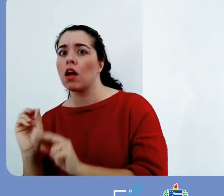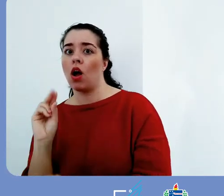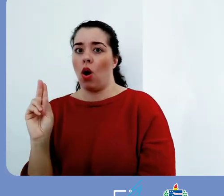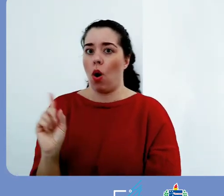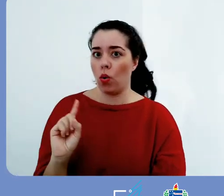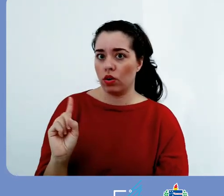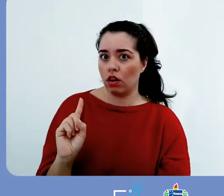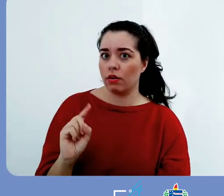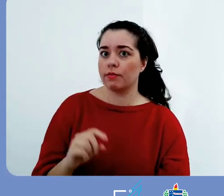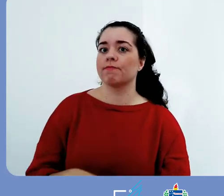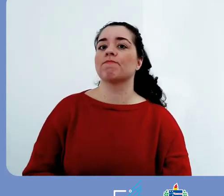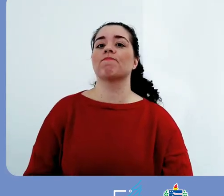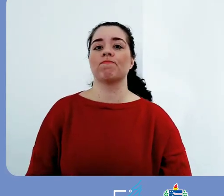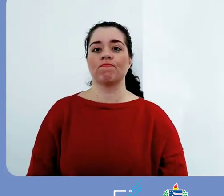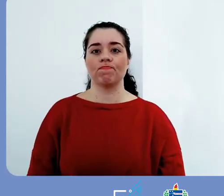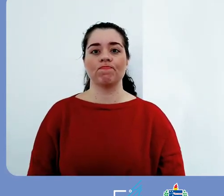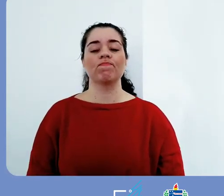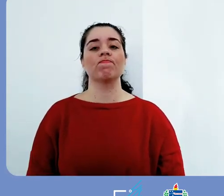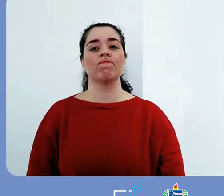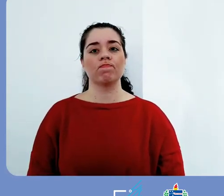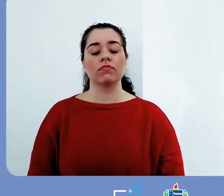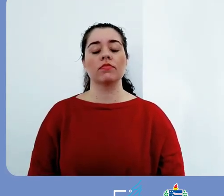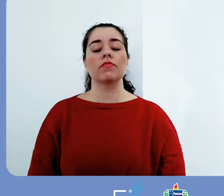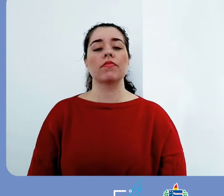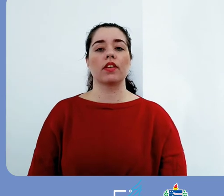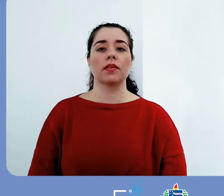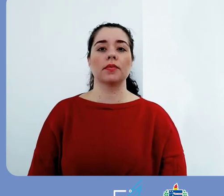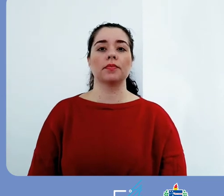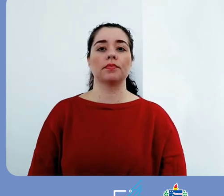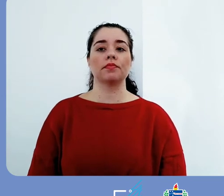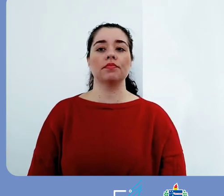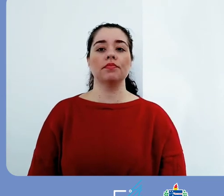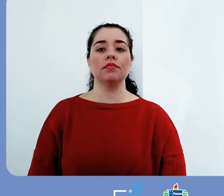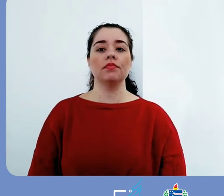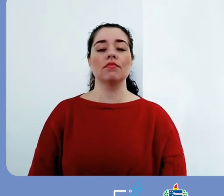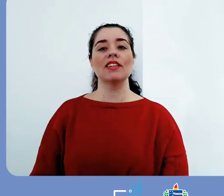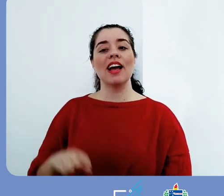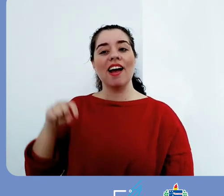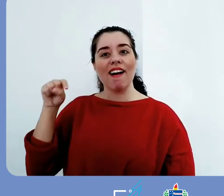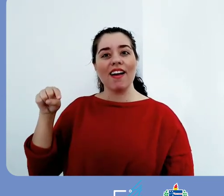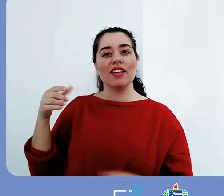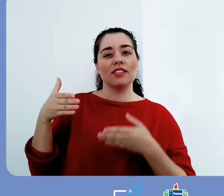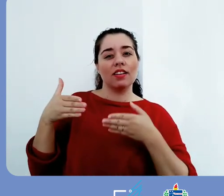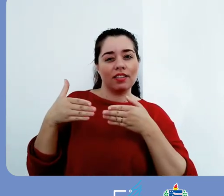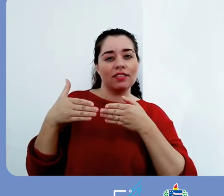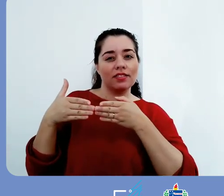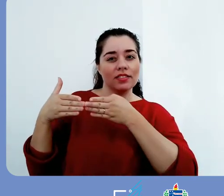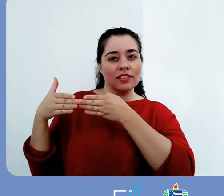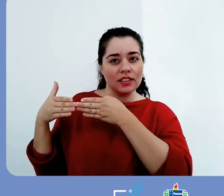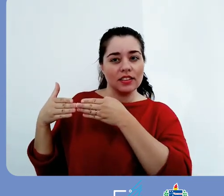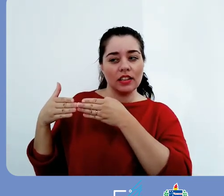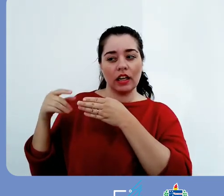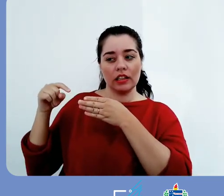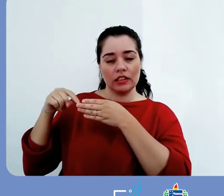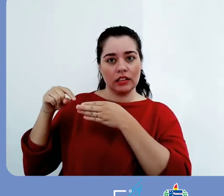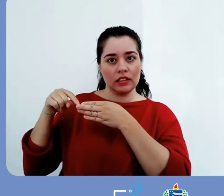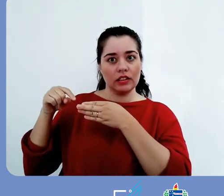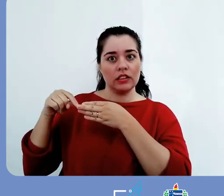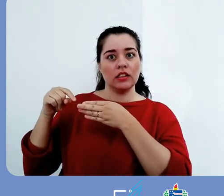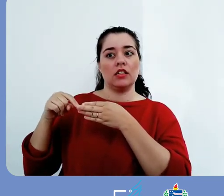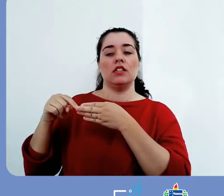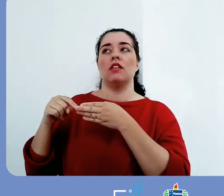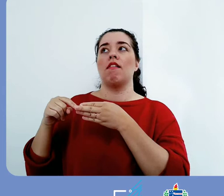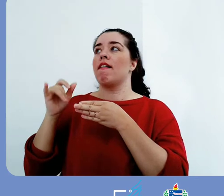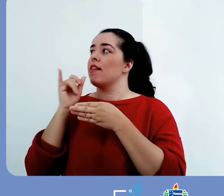a instituição apoia as iniciativas dele. Ou seja, se uma escola trazer